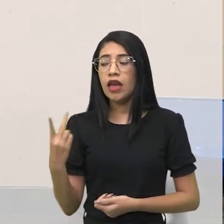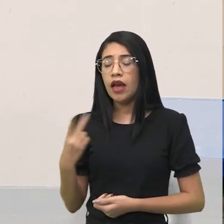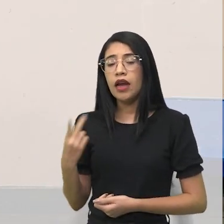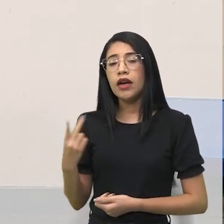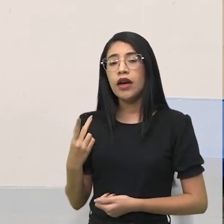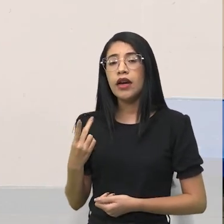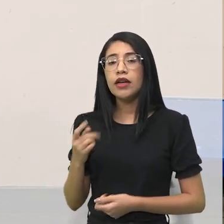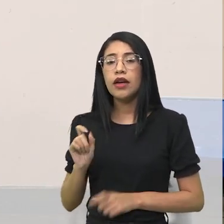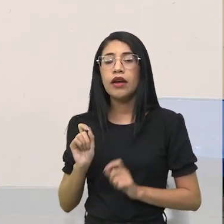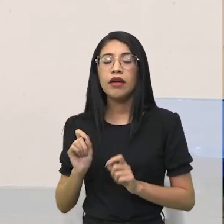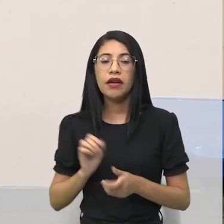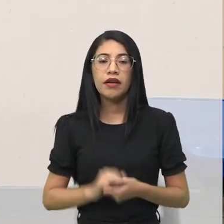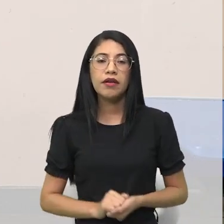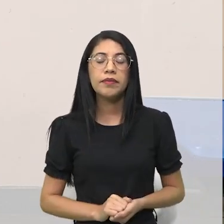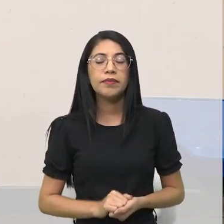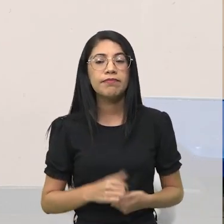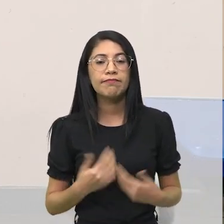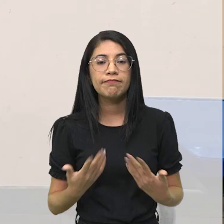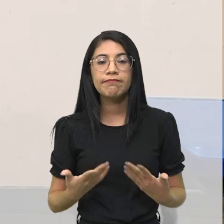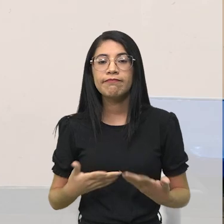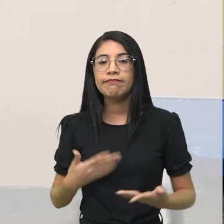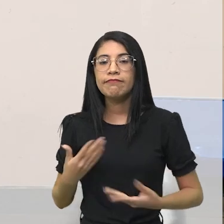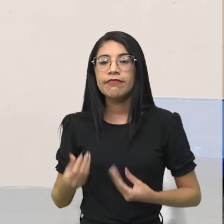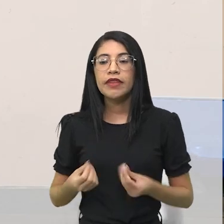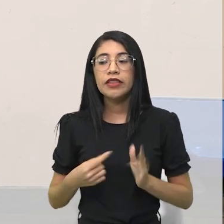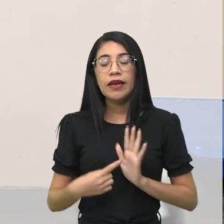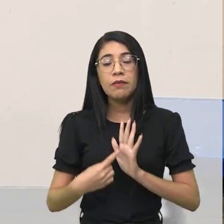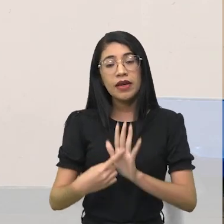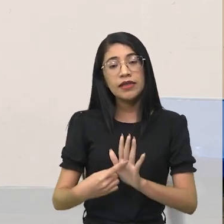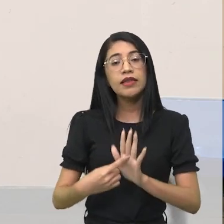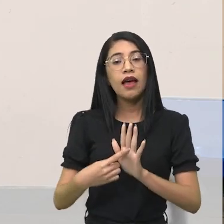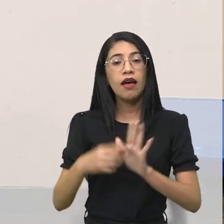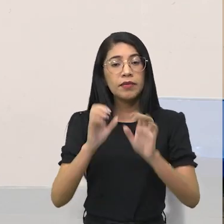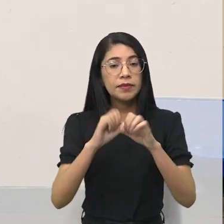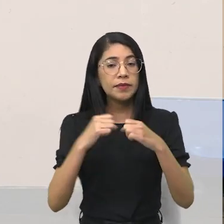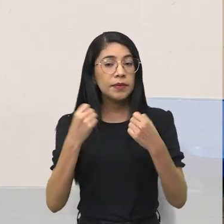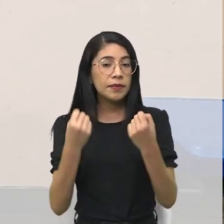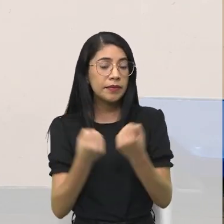apresentar um trabalho